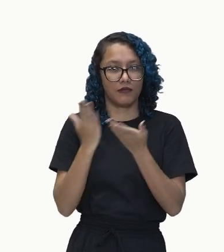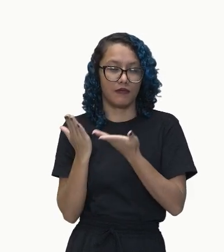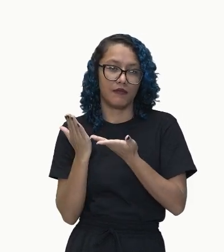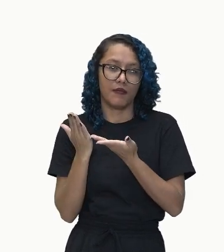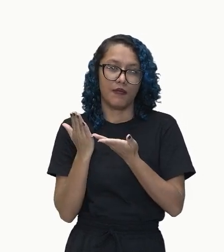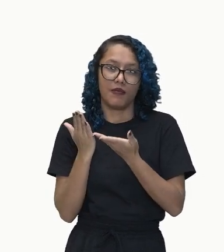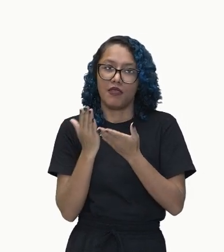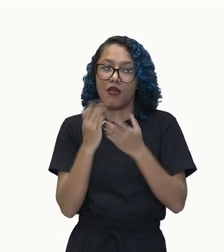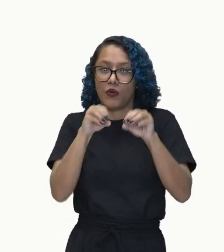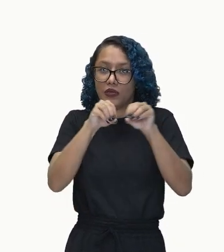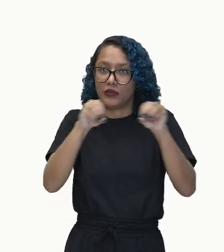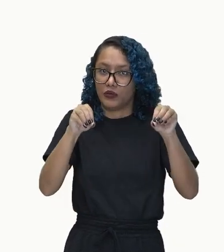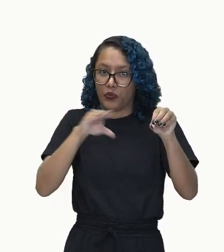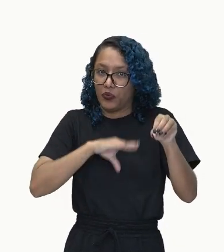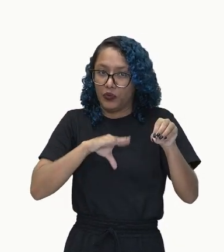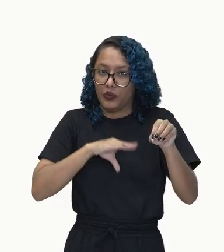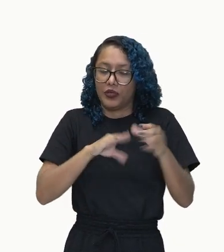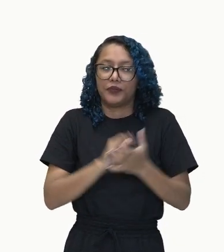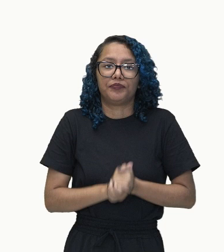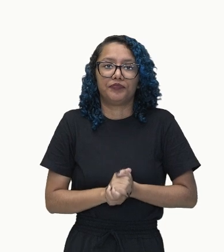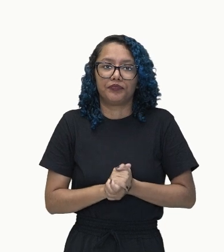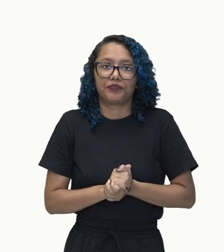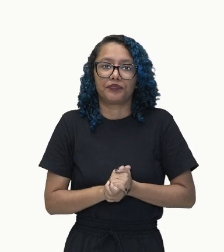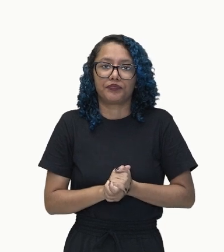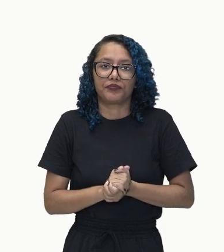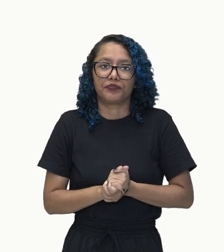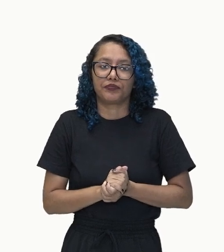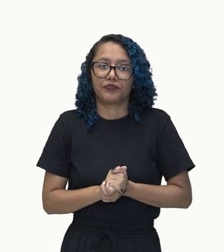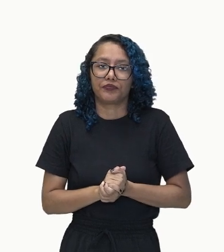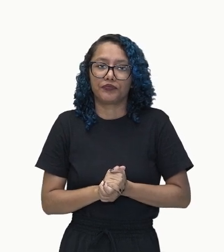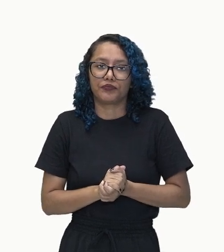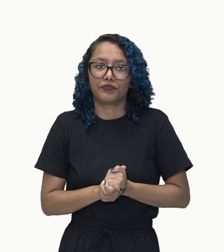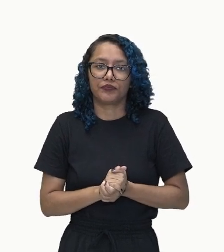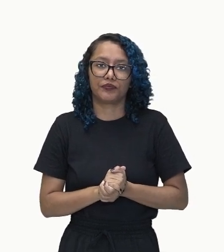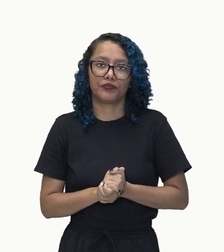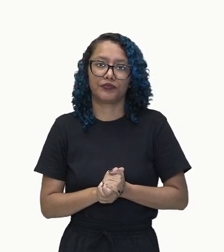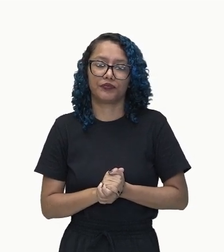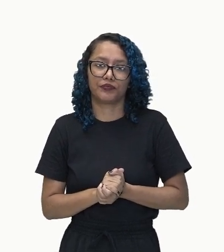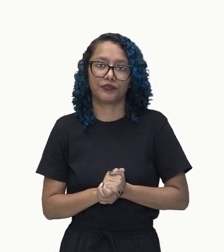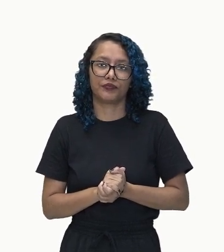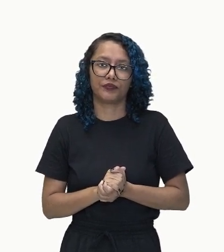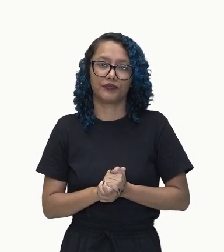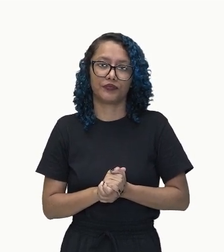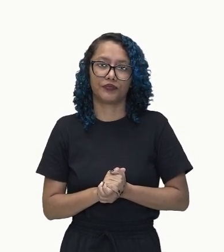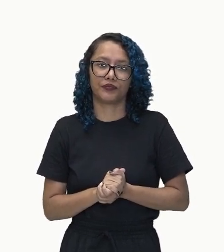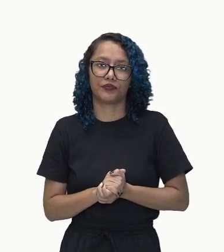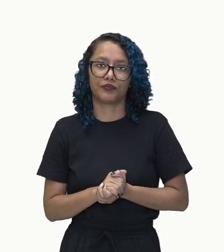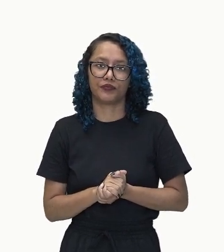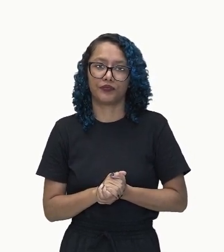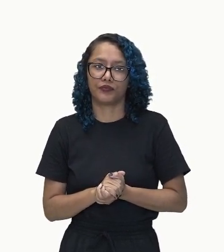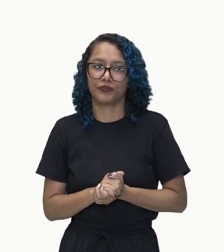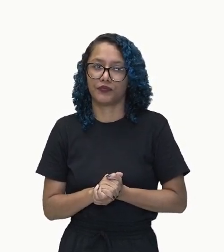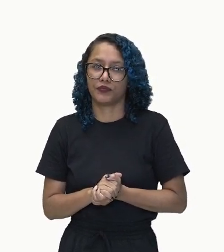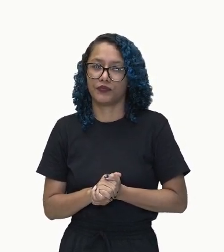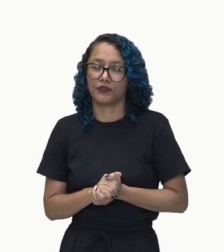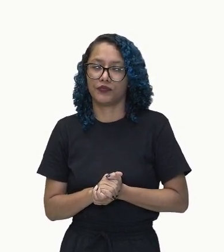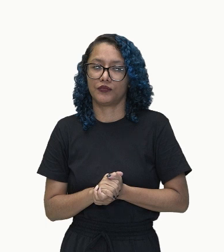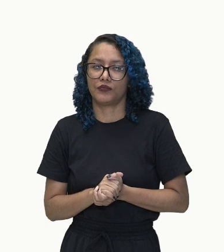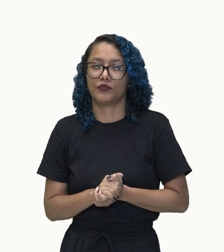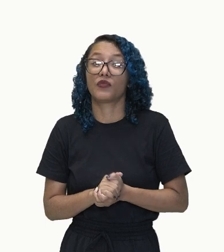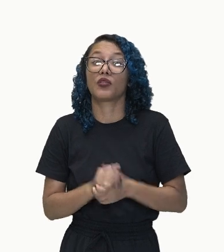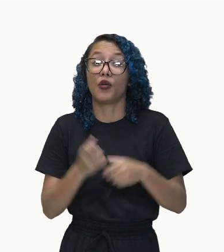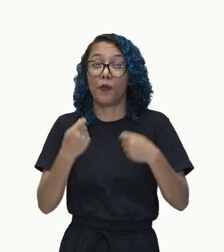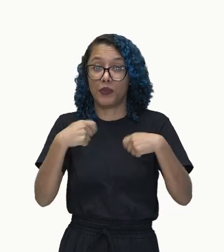cedo. Ok? Primeiramente, o que nós vamos fazer? Pra achar o predicado, sujeito e o